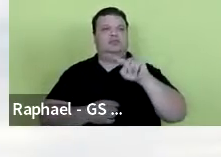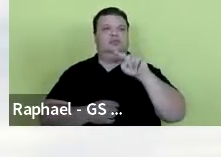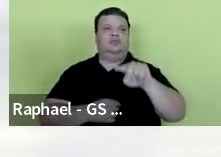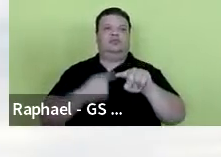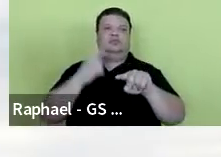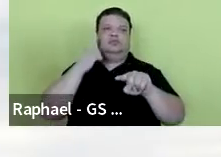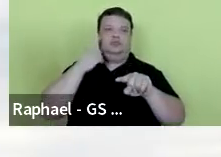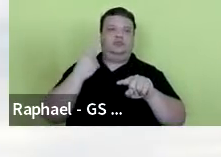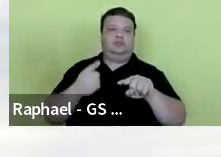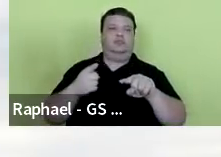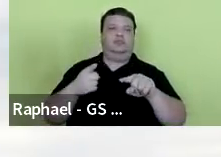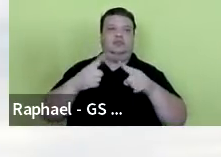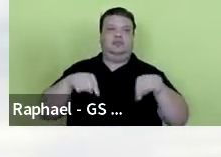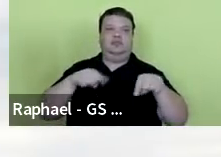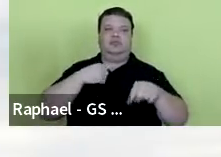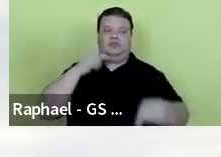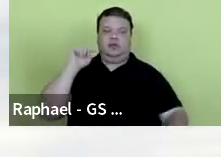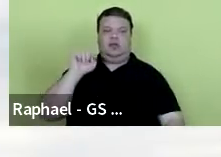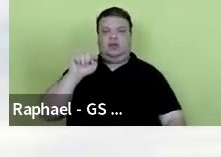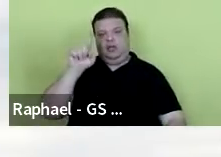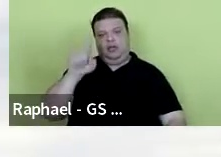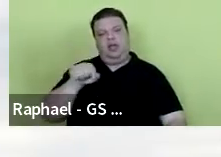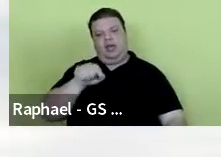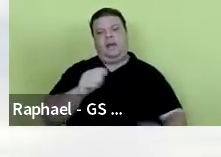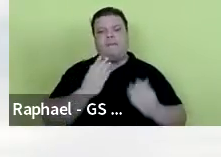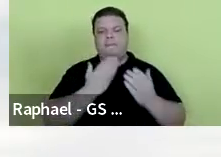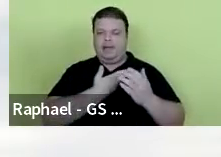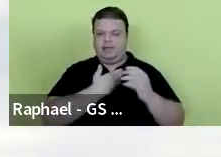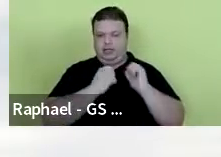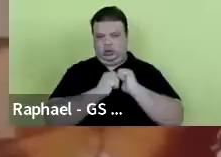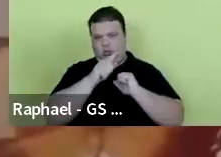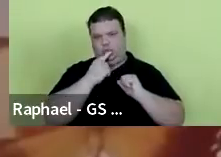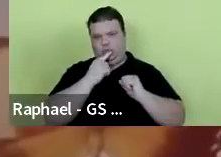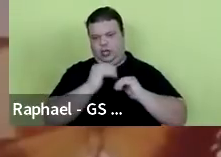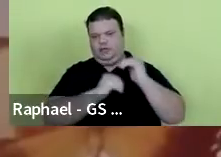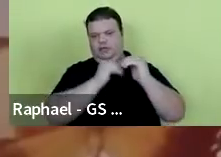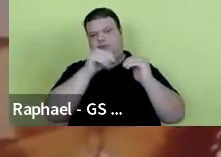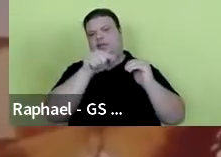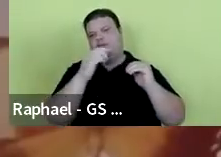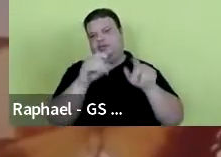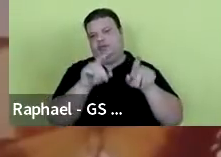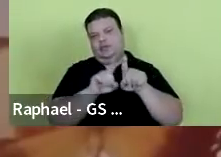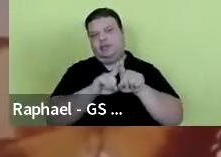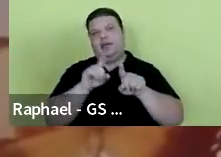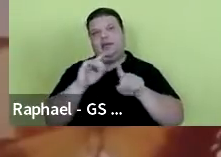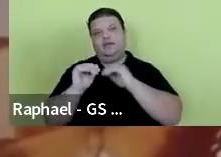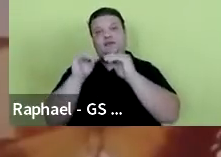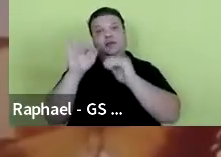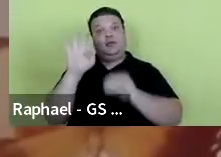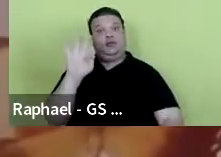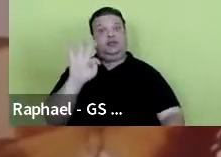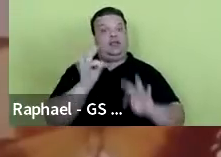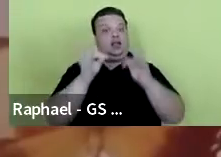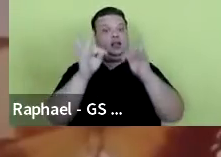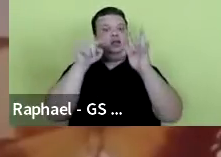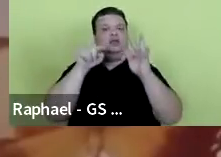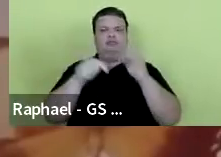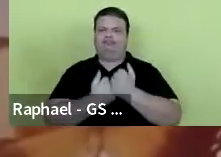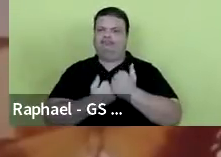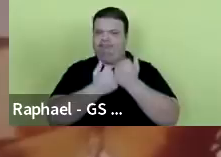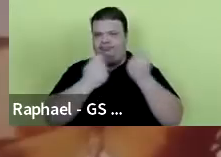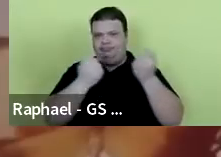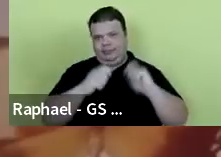Nacional de Desenvolvimento Científico e Tecnológico, o CNPq, fortalece o acompanhamento do trabalho realizado pelos